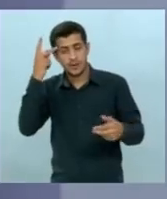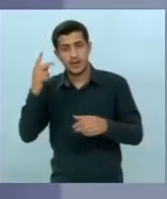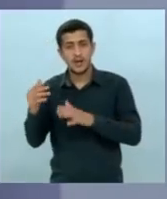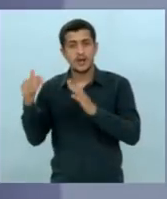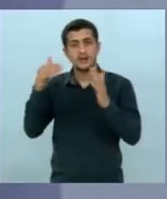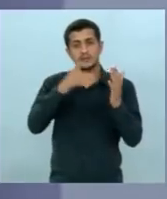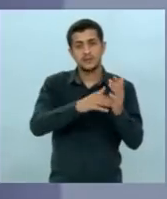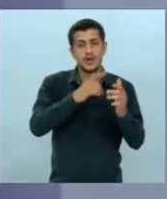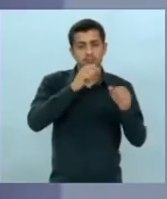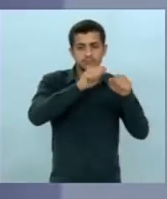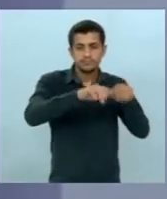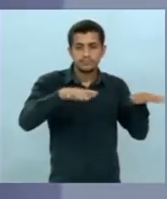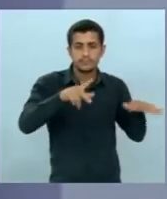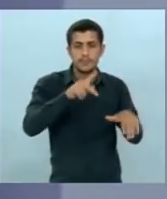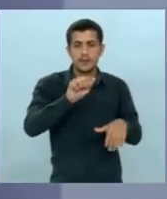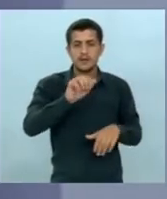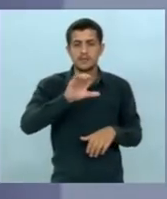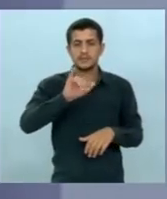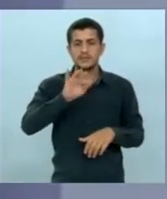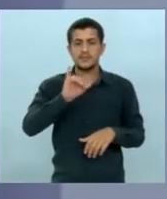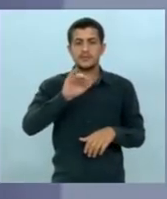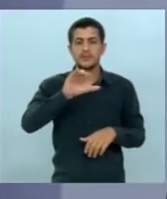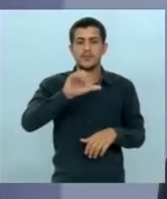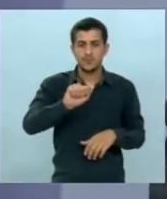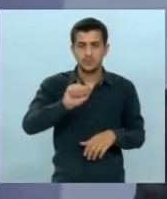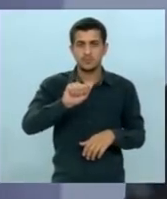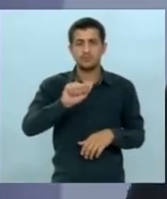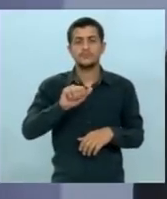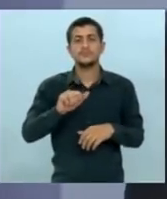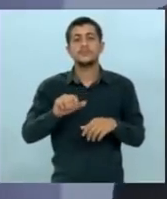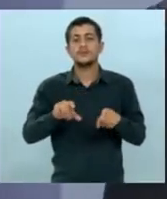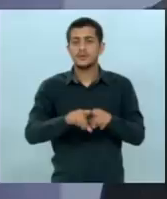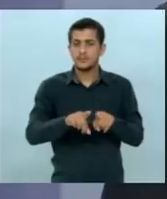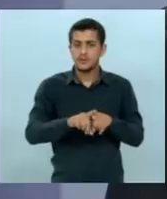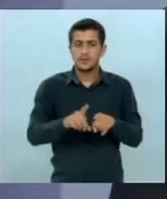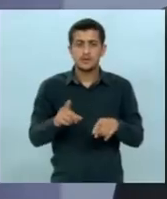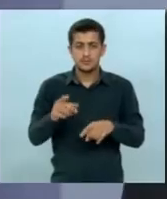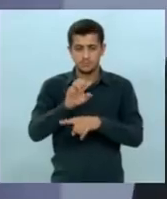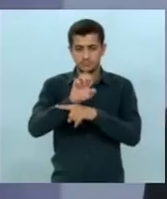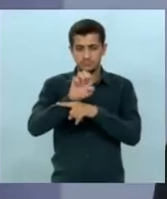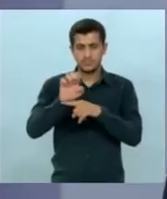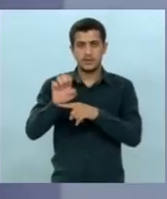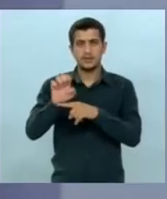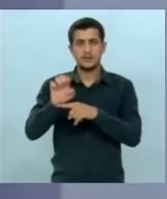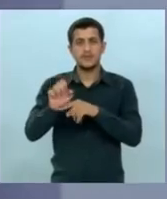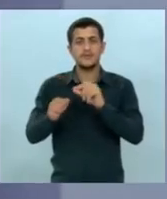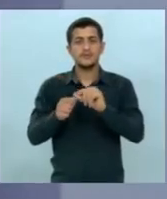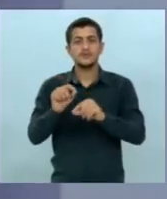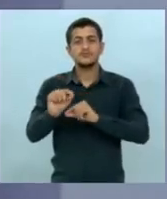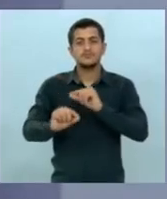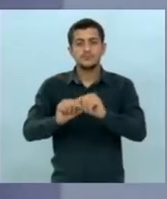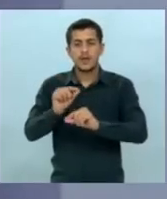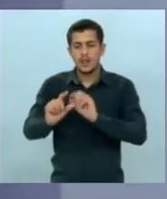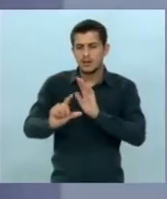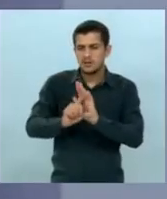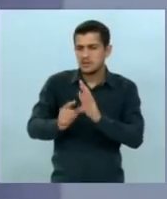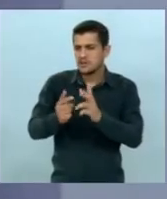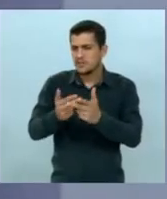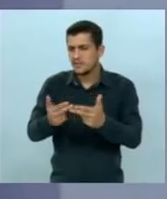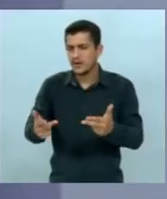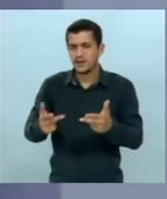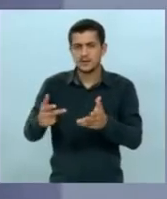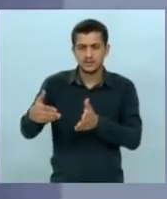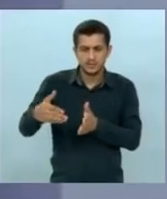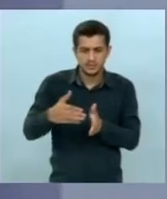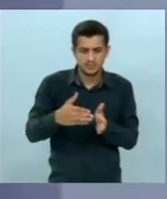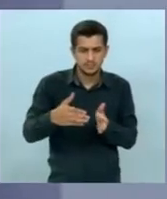NTT já está ampliando a concessão e que coube ao Estado candidato é fazer todo o licenciamento ambiental do